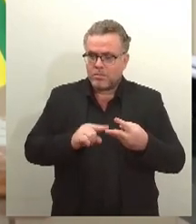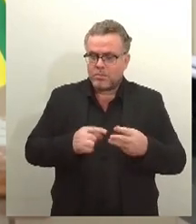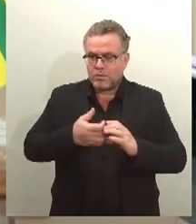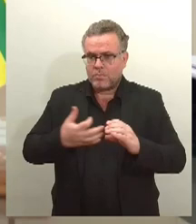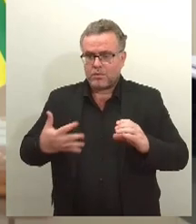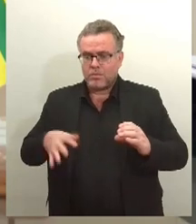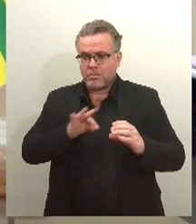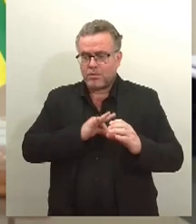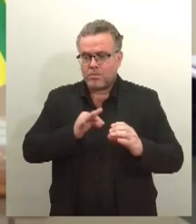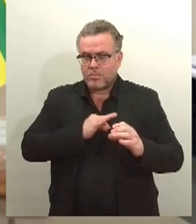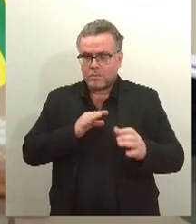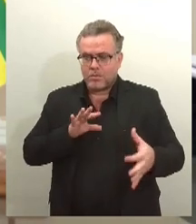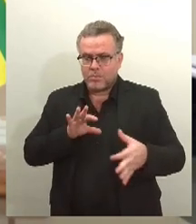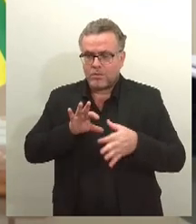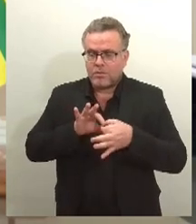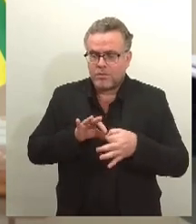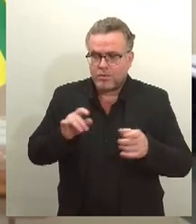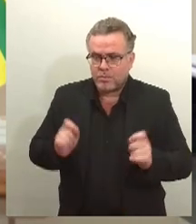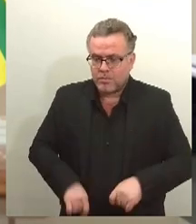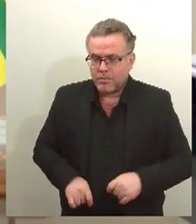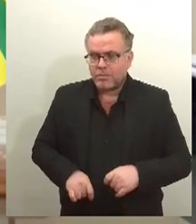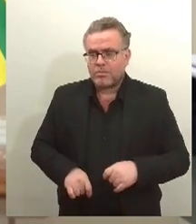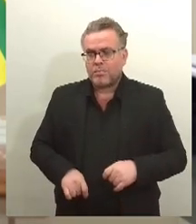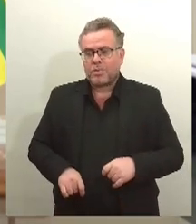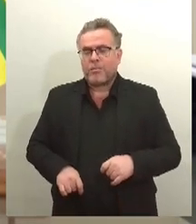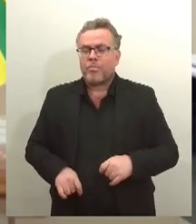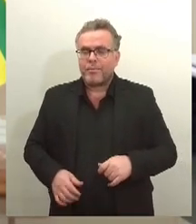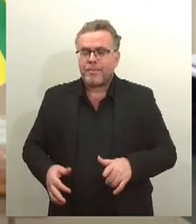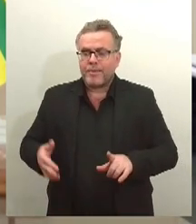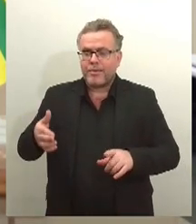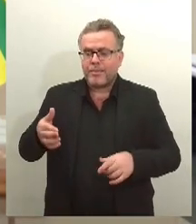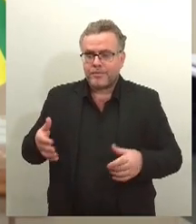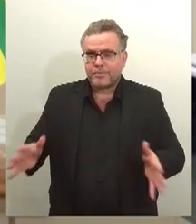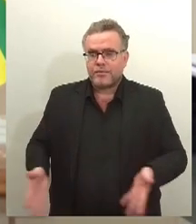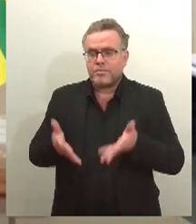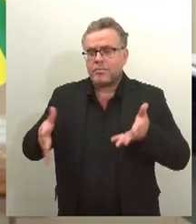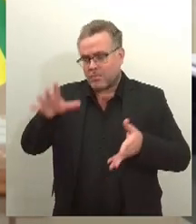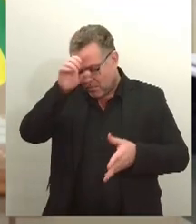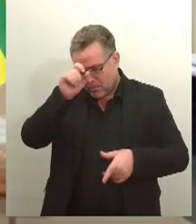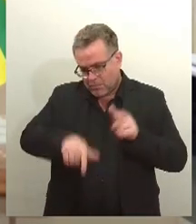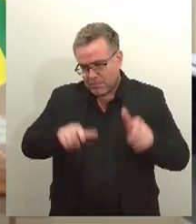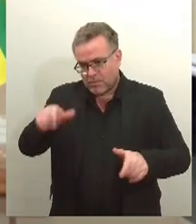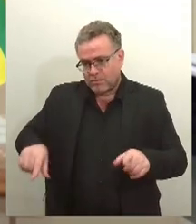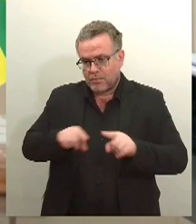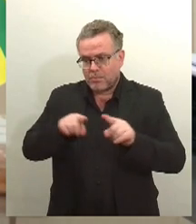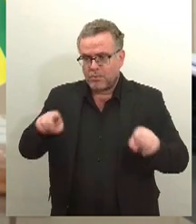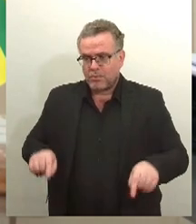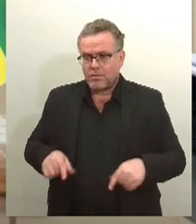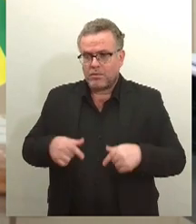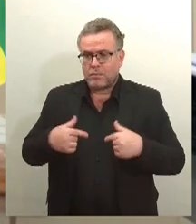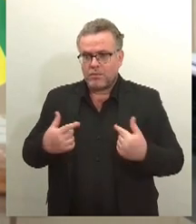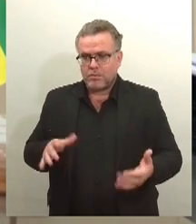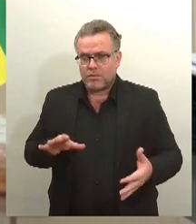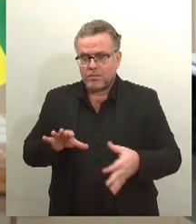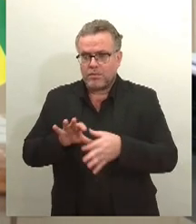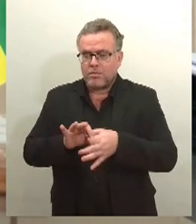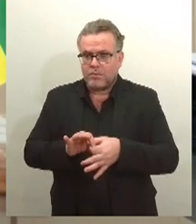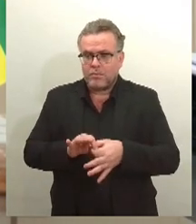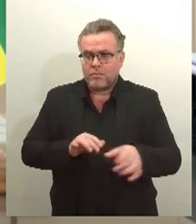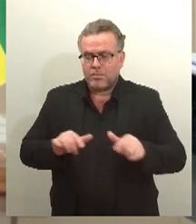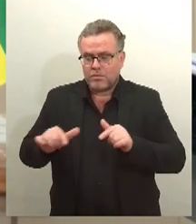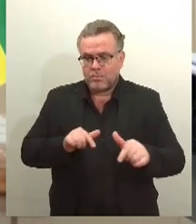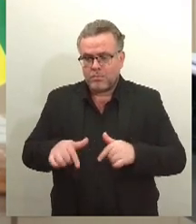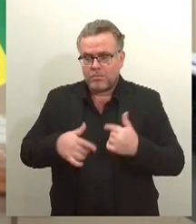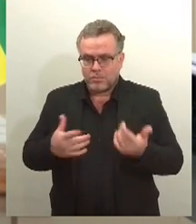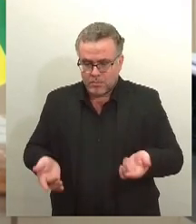reciclar os nossos servidores ligados à atividade de metrologia. É com